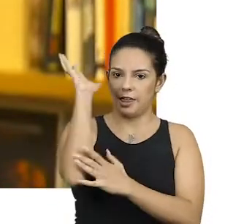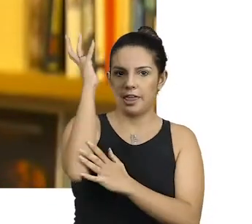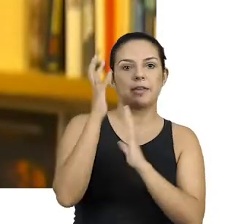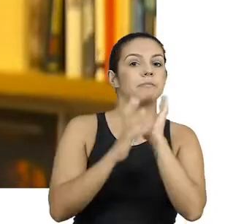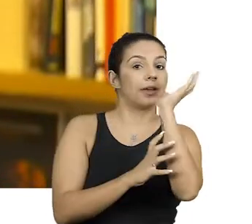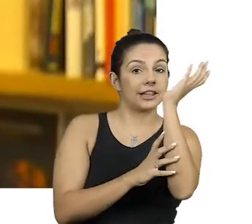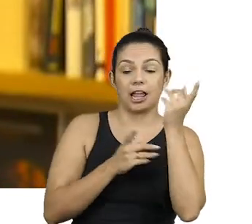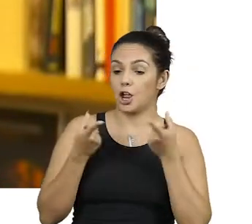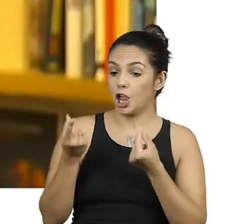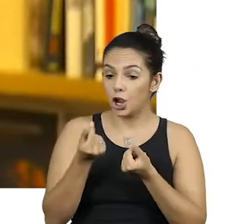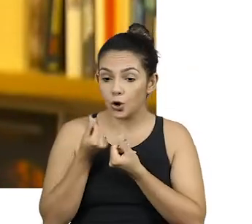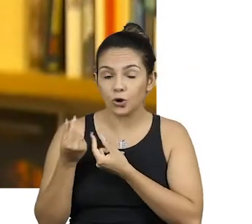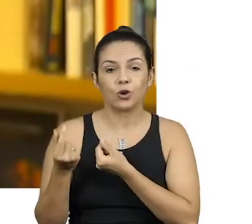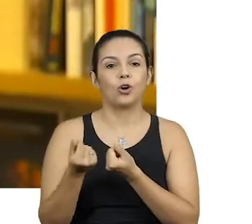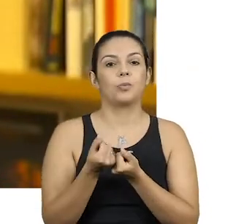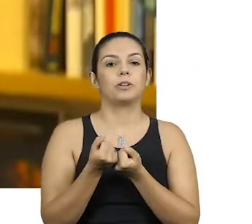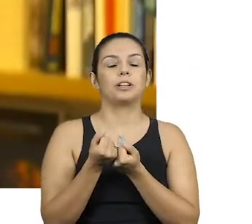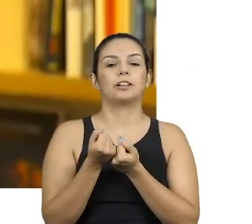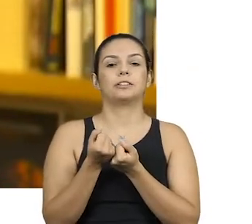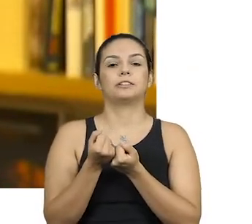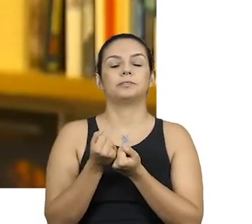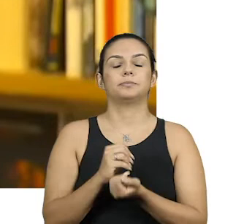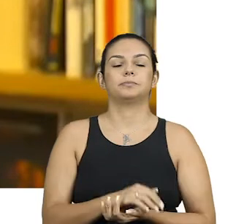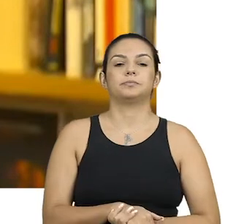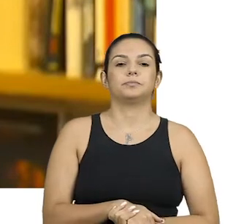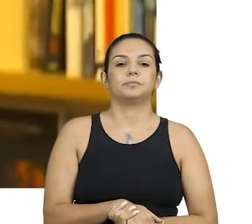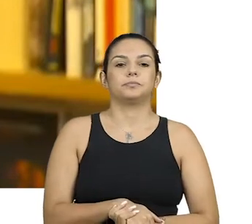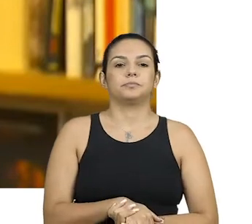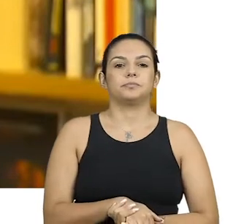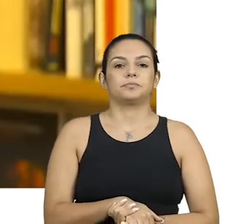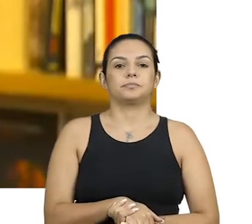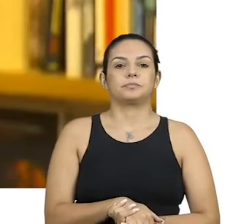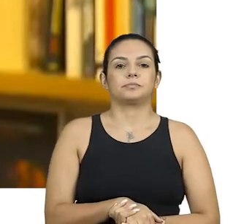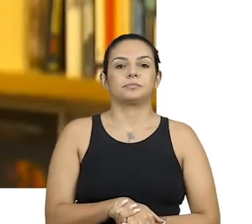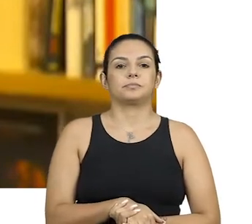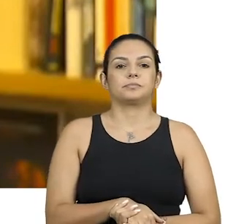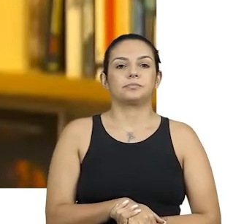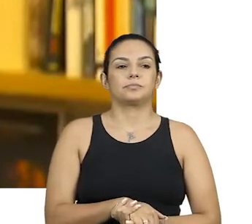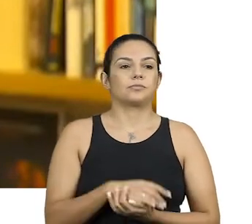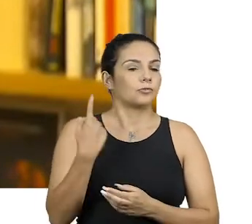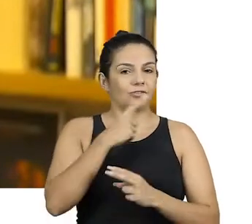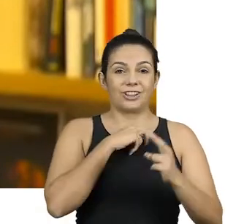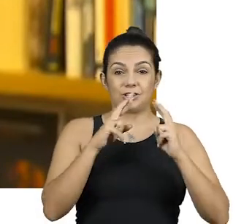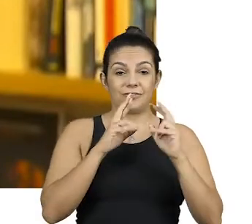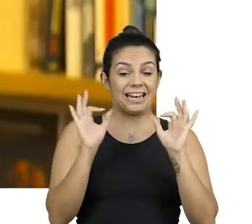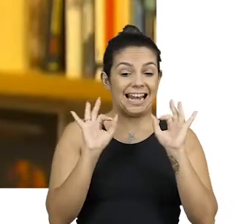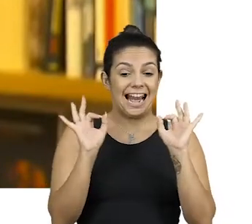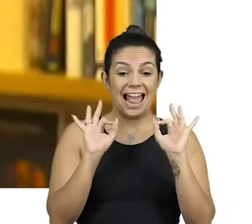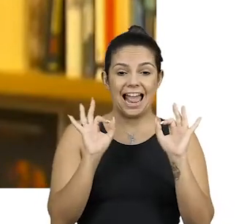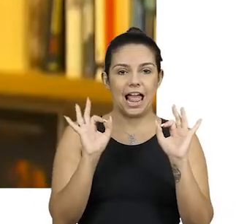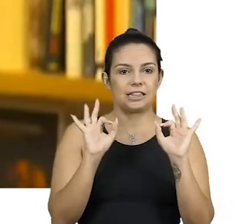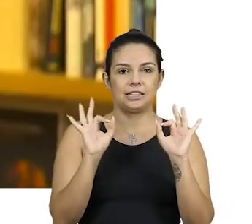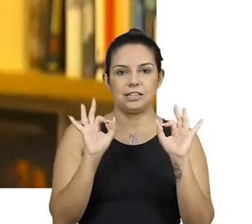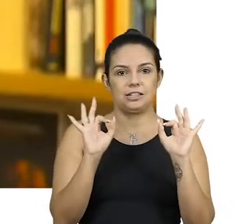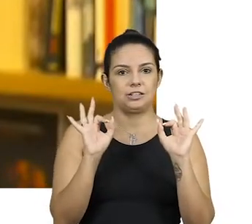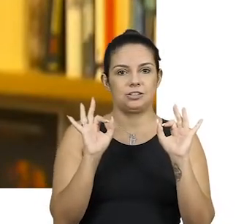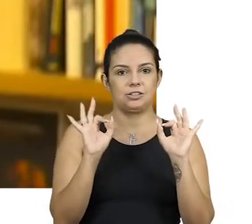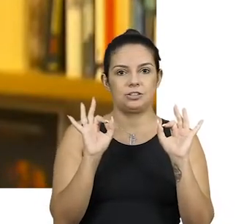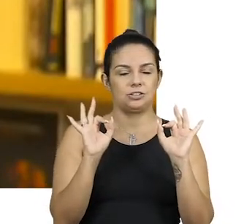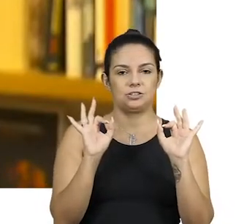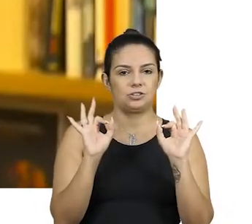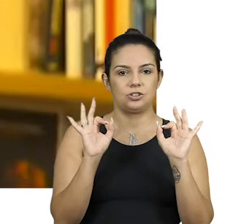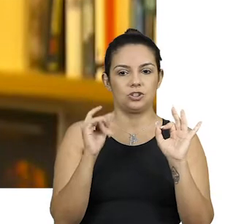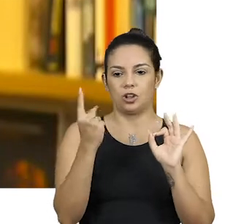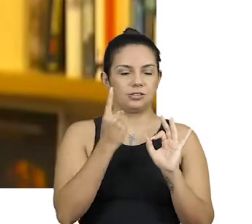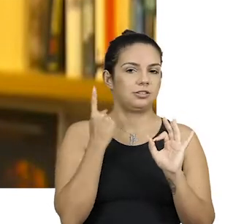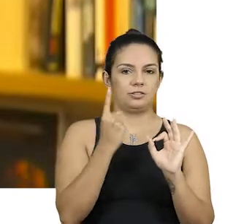A gente não vai resolver nada sozinho, nenhum país, nenhum indivíduo vai resolver nada sozinho. Então, aqui, na segunda